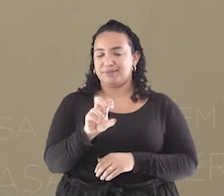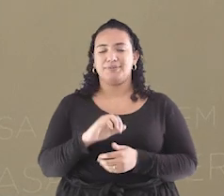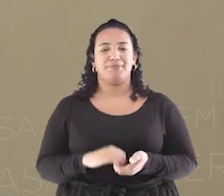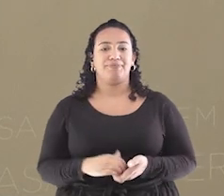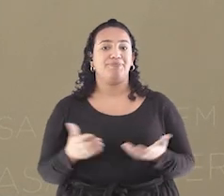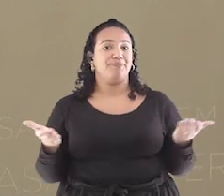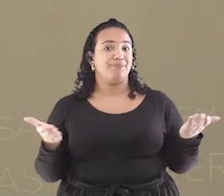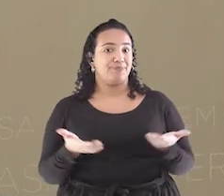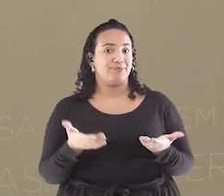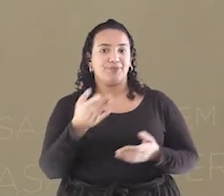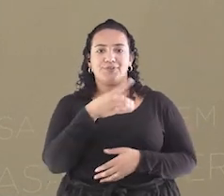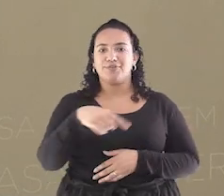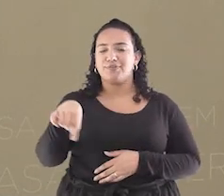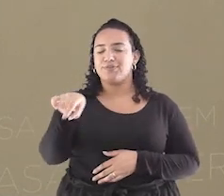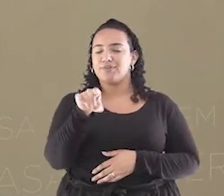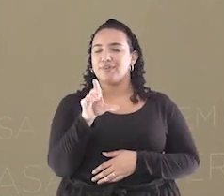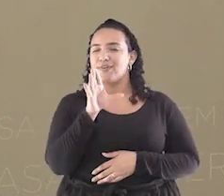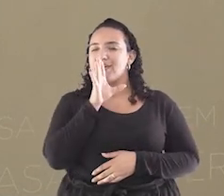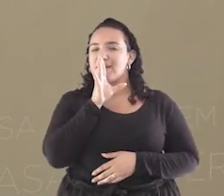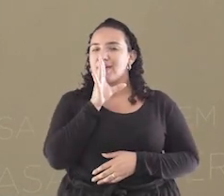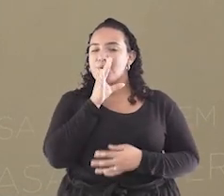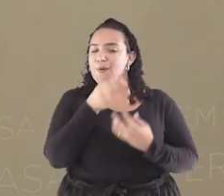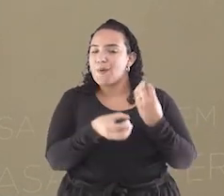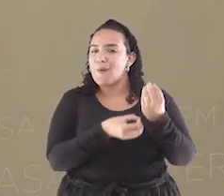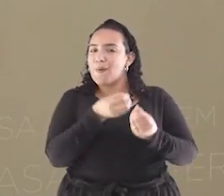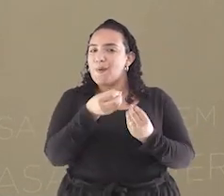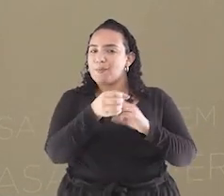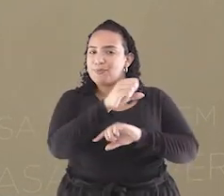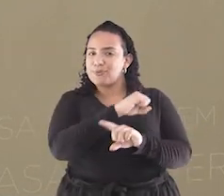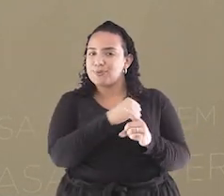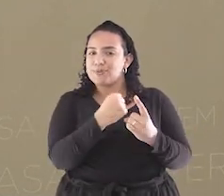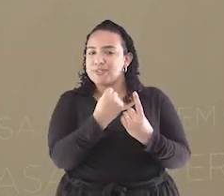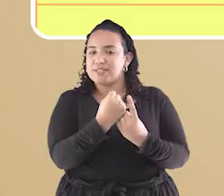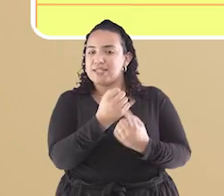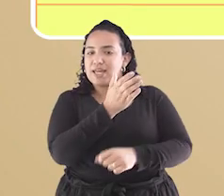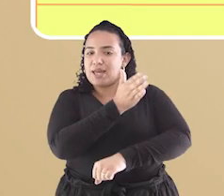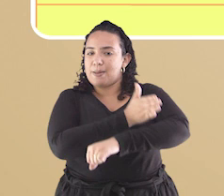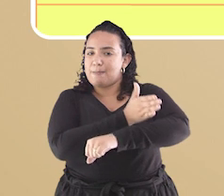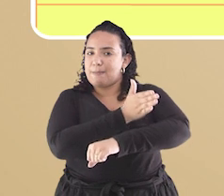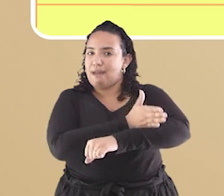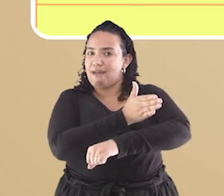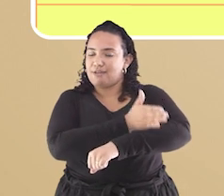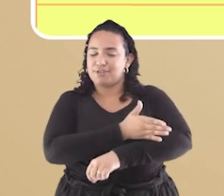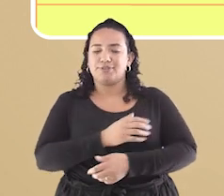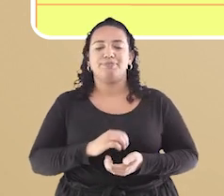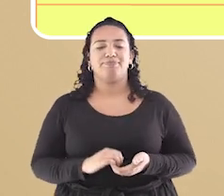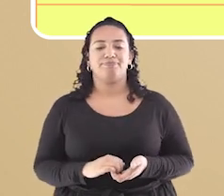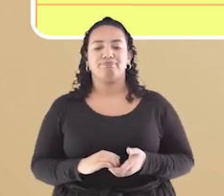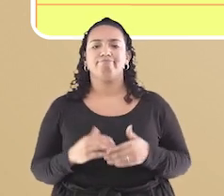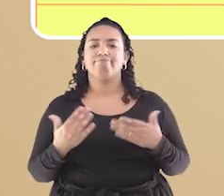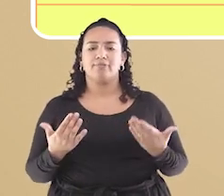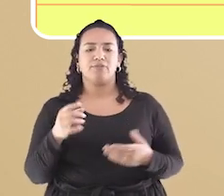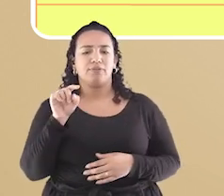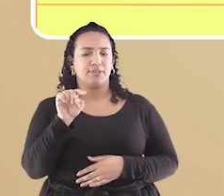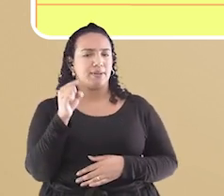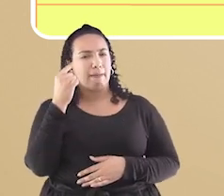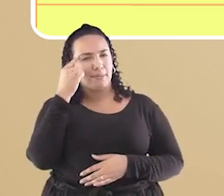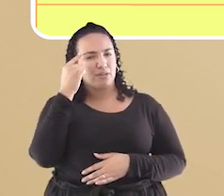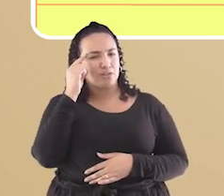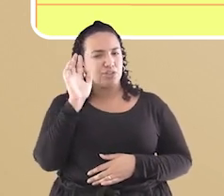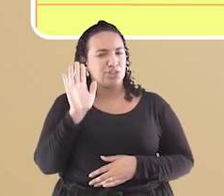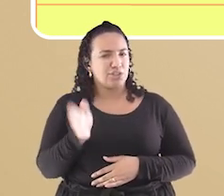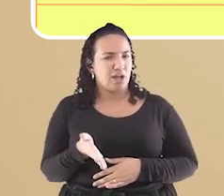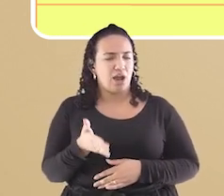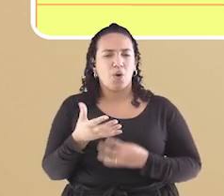a origem e a formação da sociedade medieval. Você já parou para pensar como era a relação